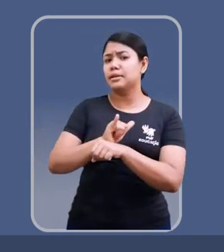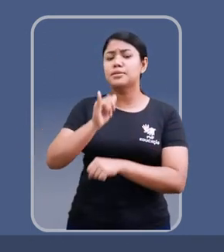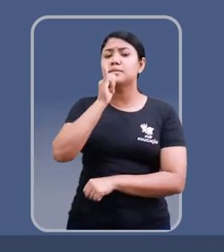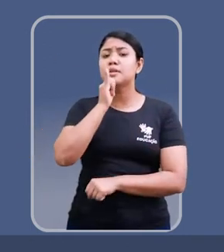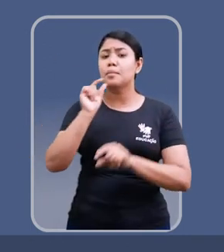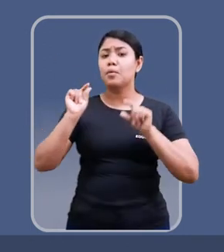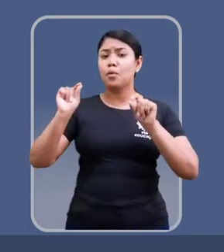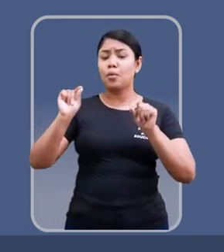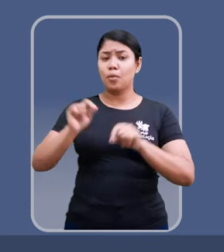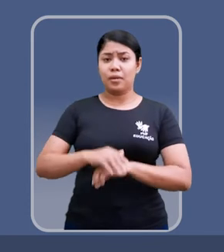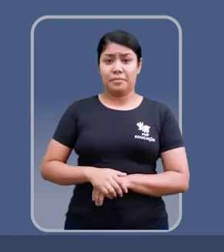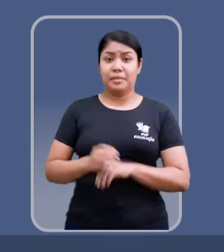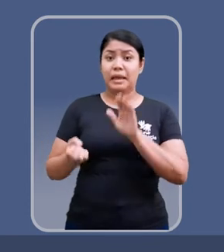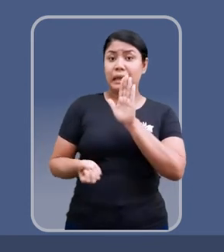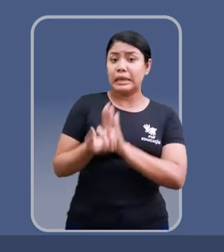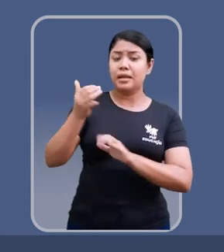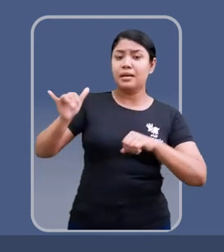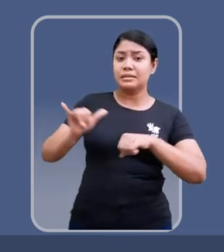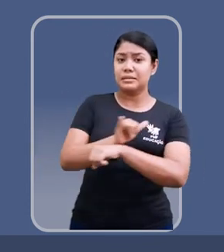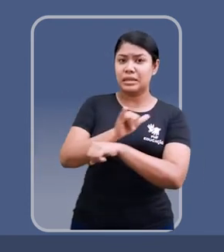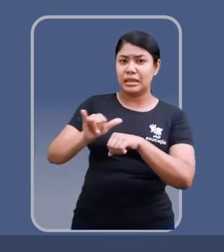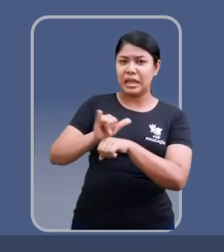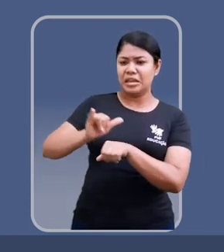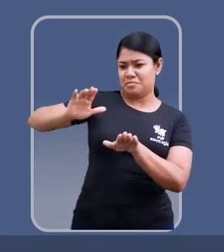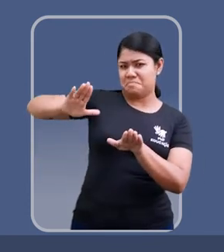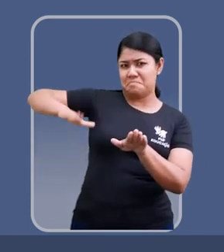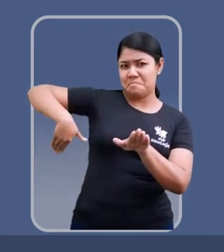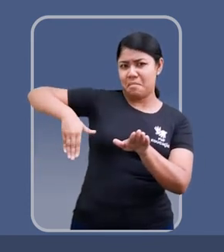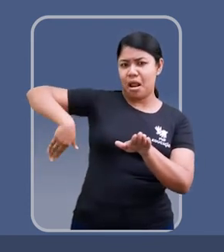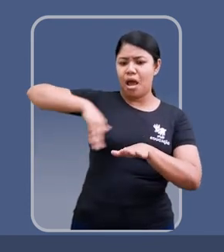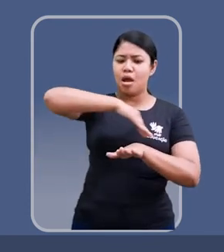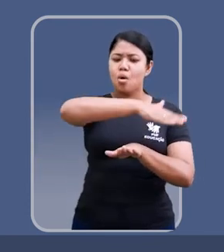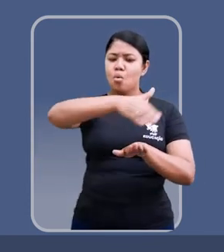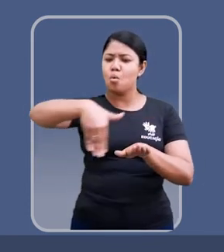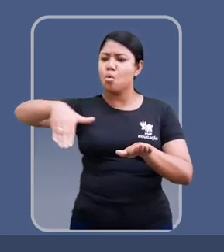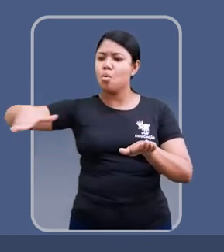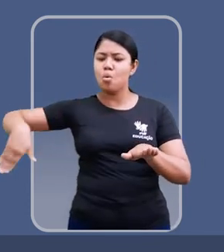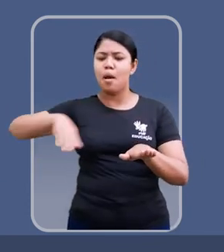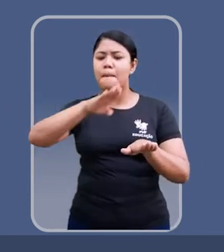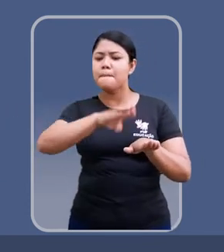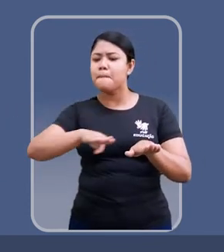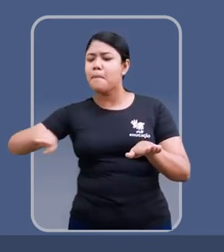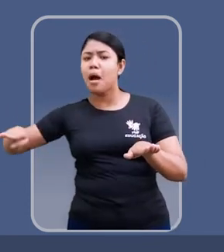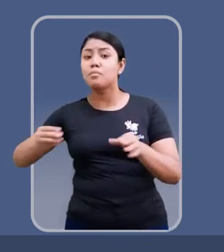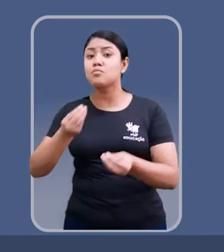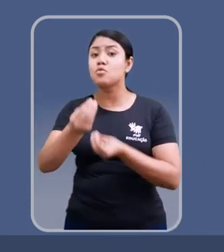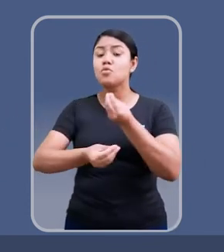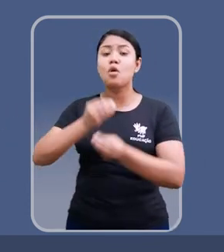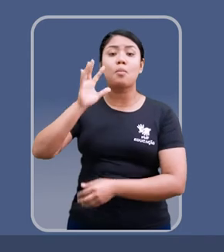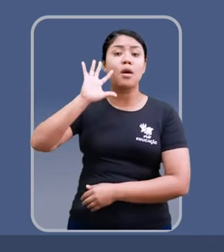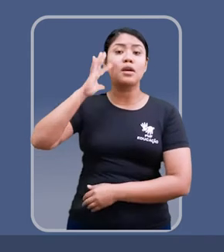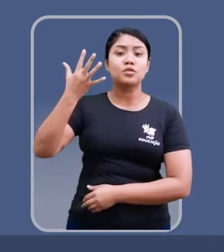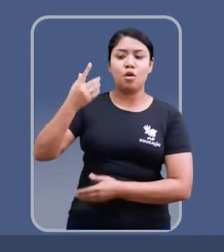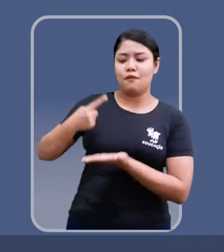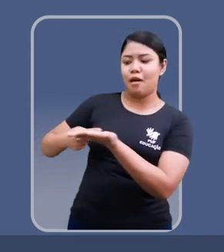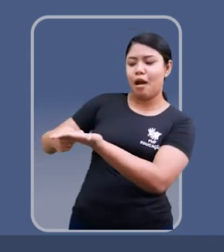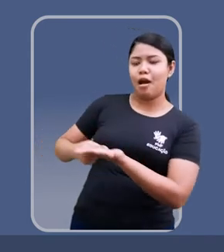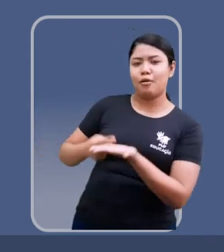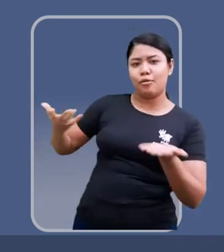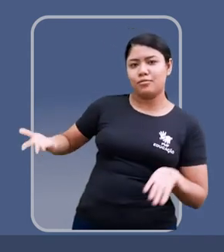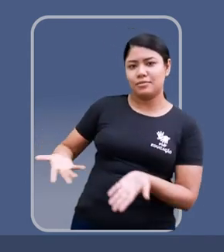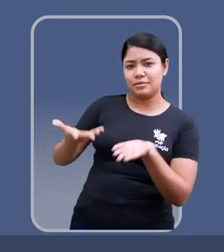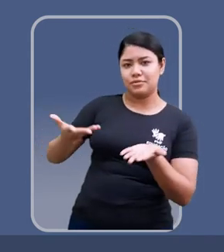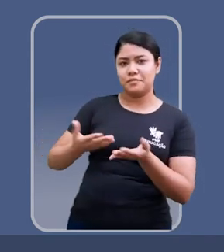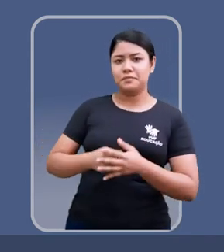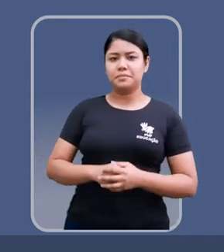como, por exemplo, tornar mais efetivo a criação de acessos à orla. Isso poderia ser promovido, por exemplo, através de